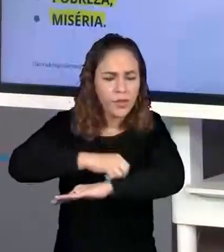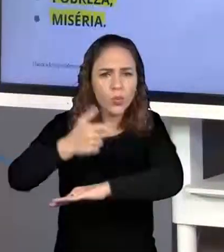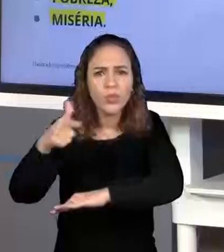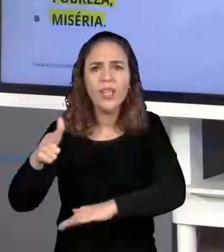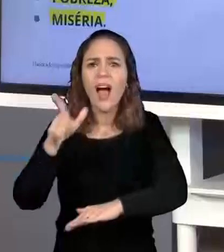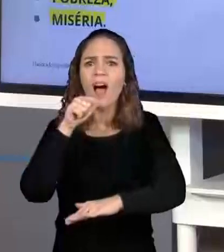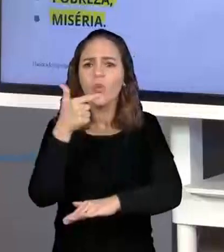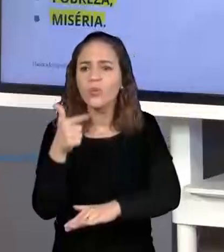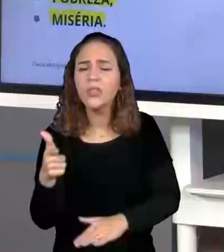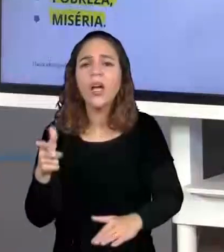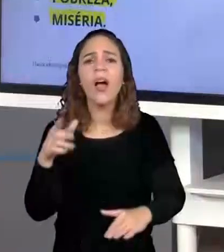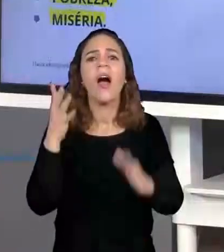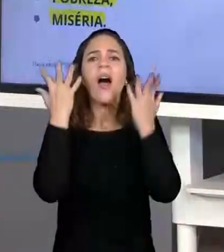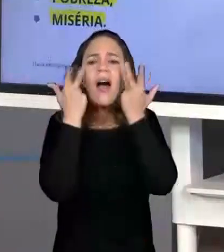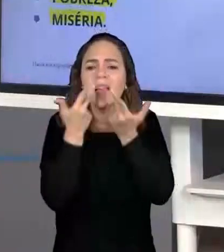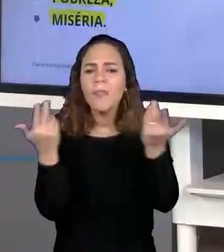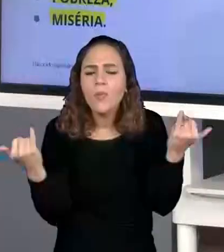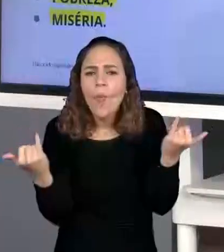fome.